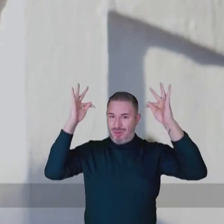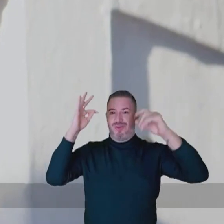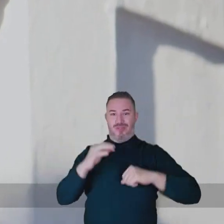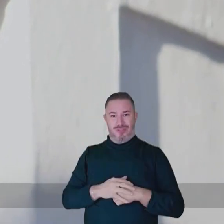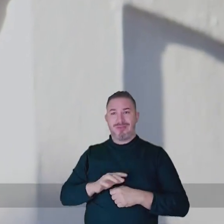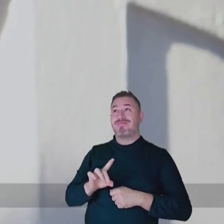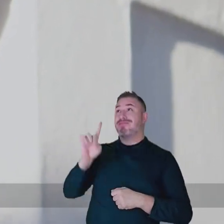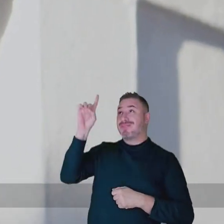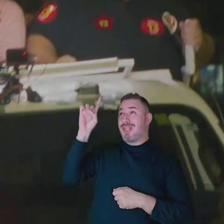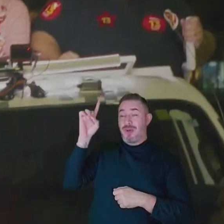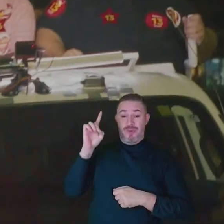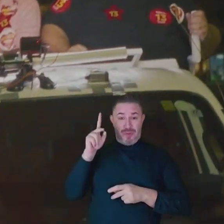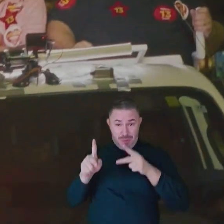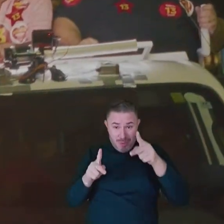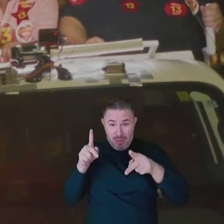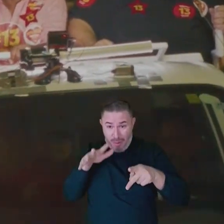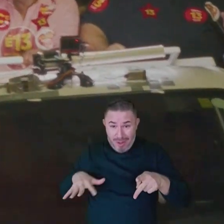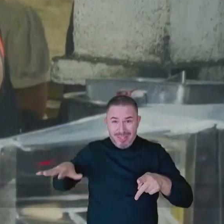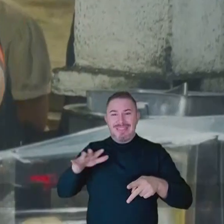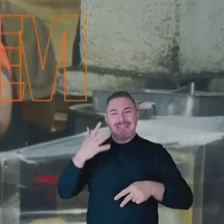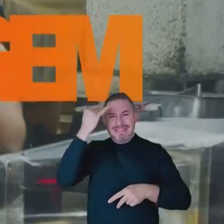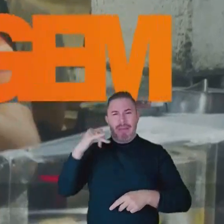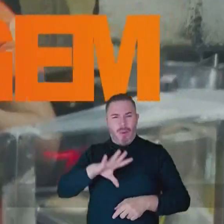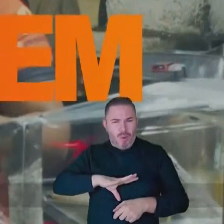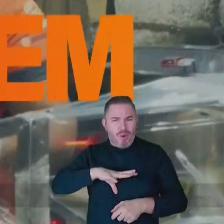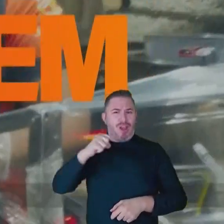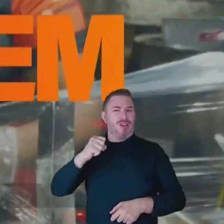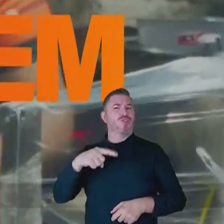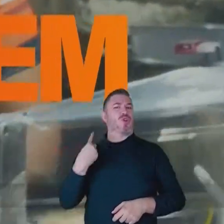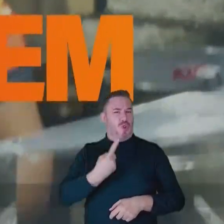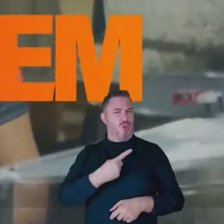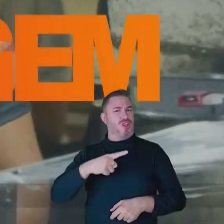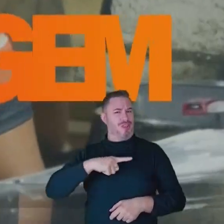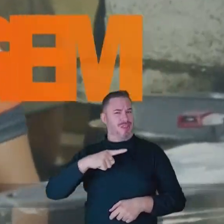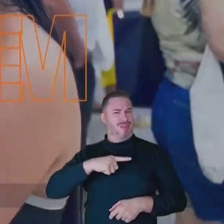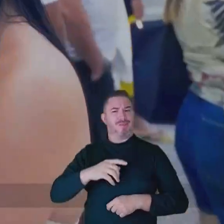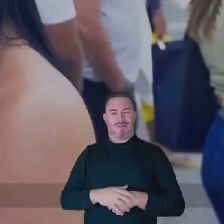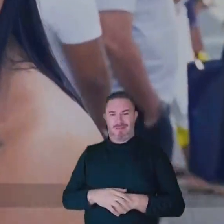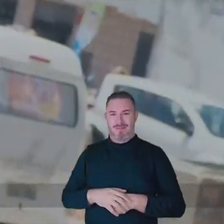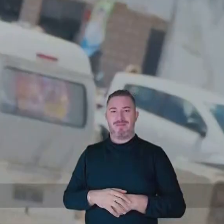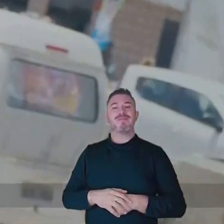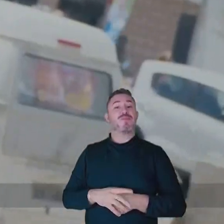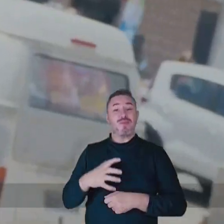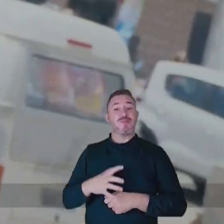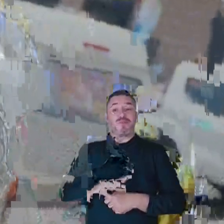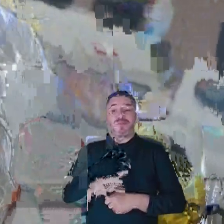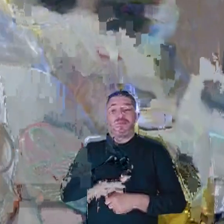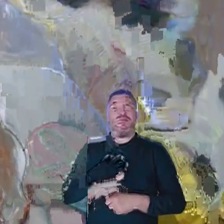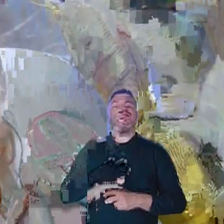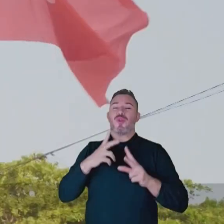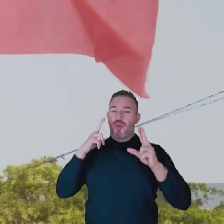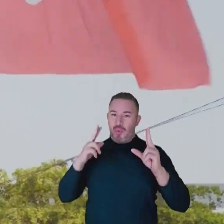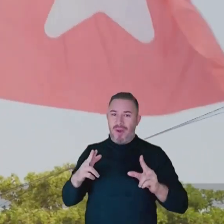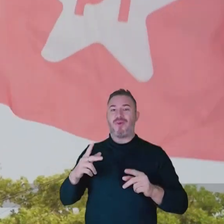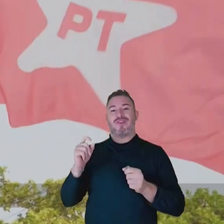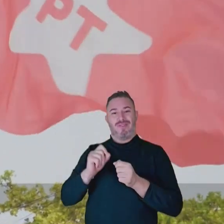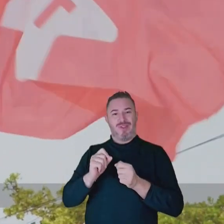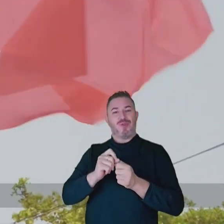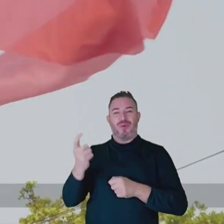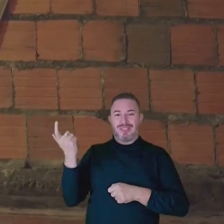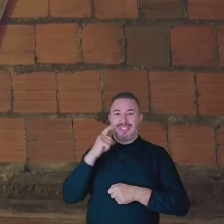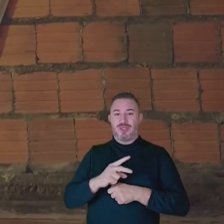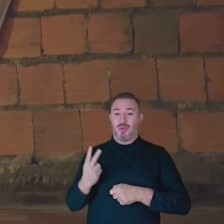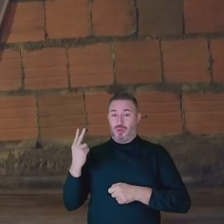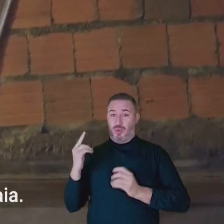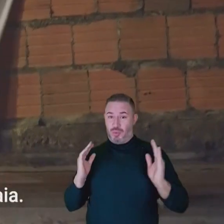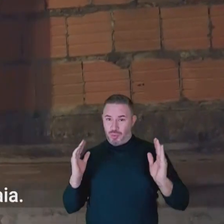Deus e o povo dessa terra sabem da coragem que guardamos no peito. O mesmo sentimento que nos trouxe até aqui é o